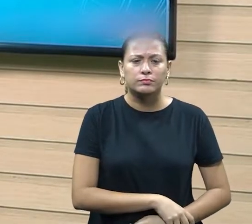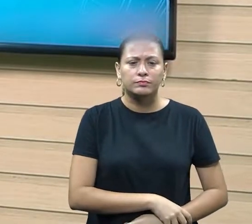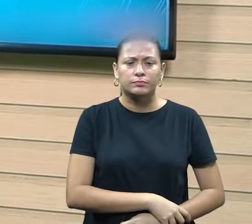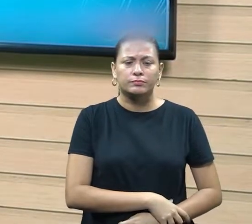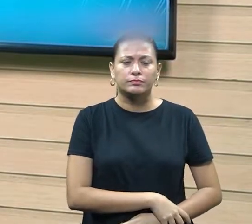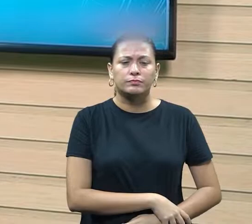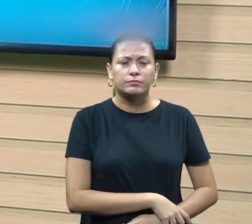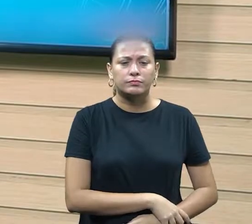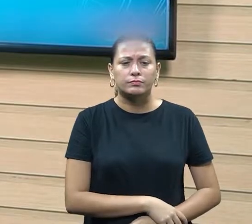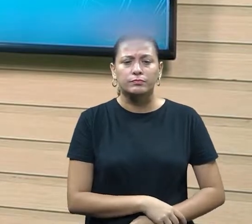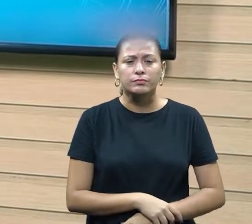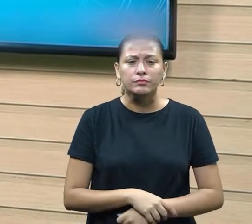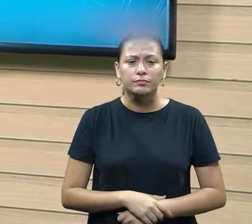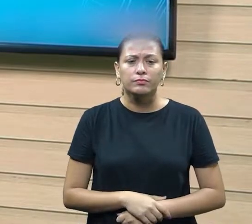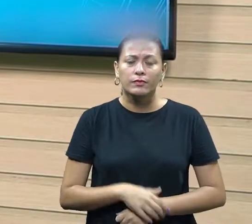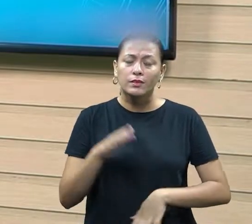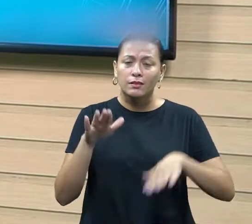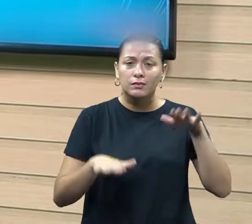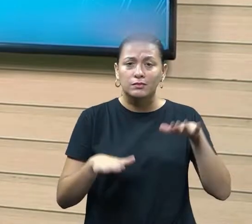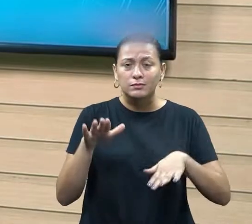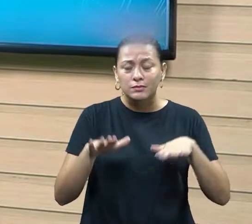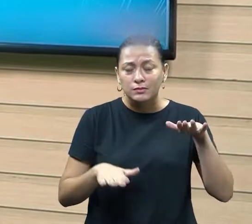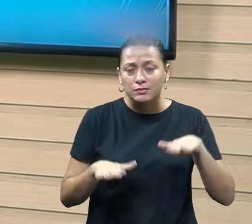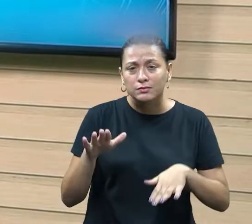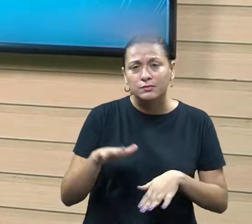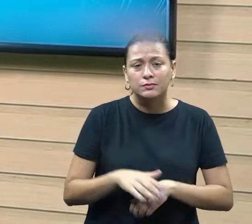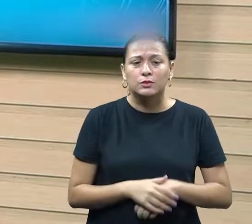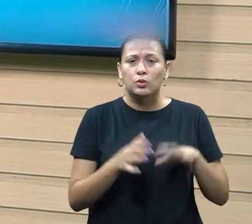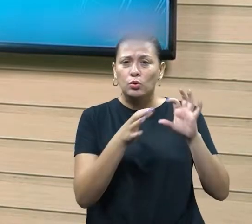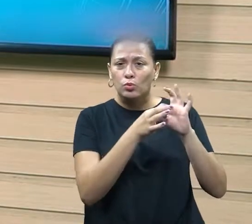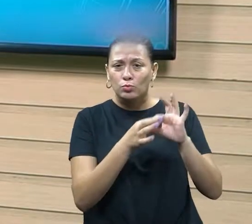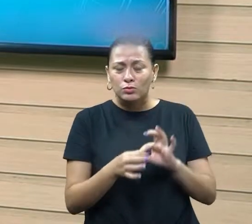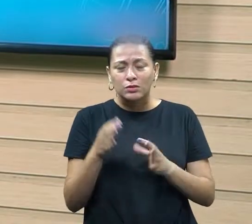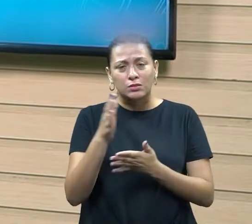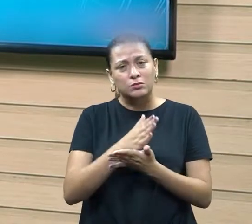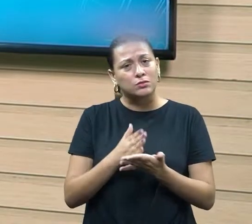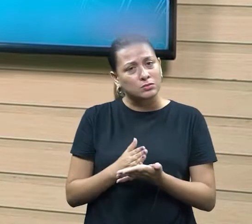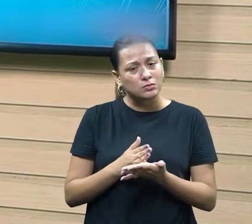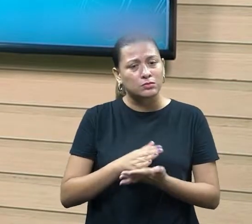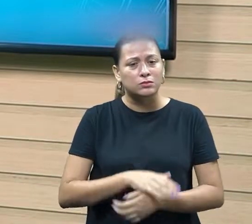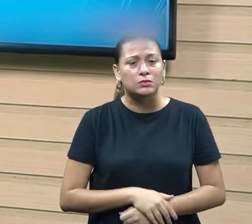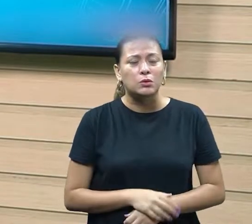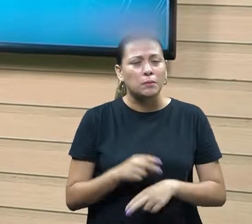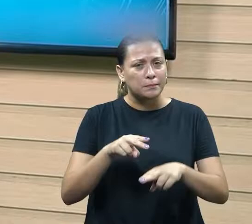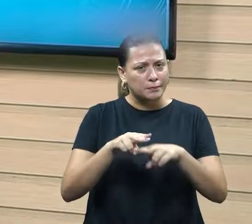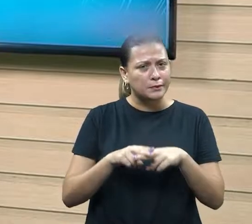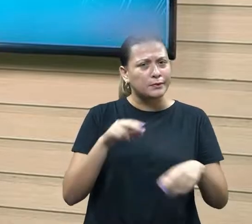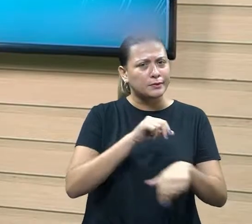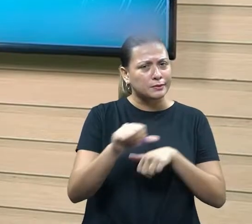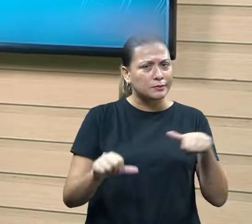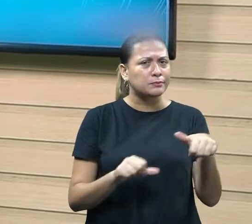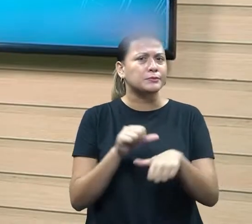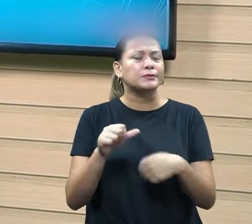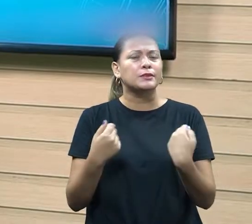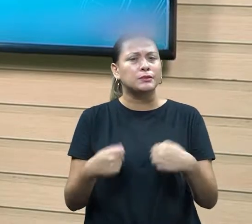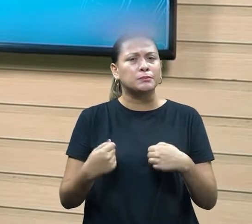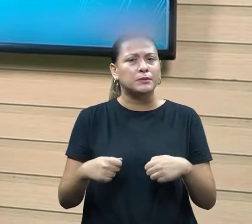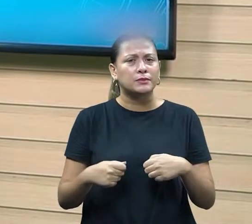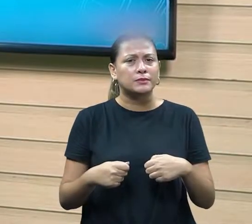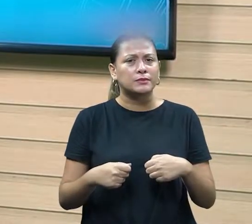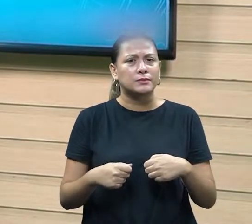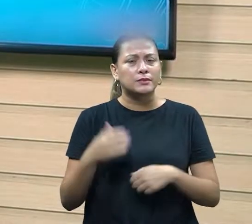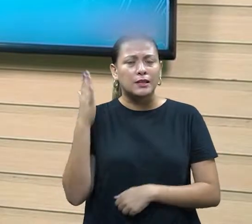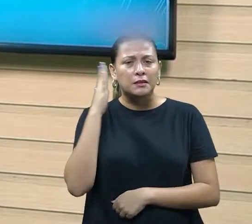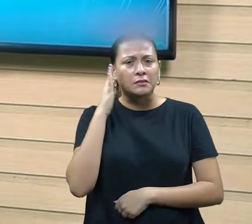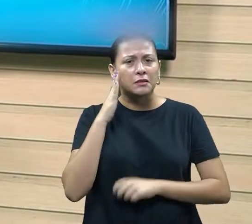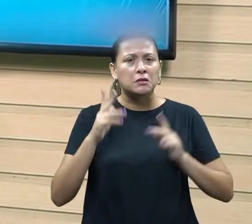de negociador, porque muitas das vezes tem certas situações que você tem que, por isso que é a da flexibilidade, né? Como você deve se